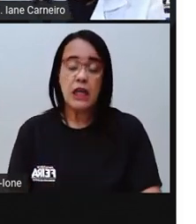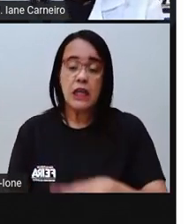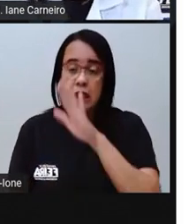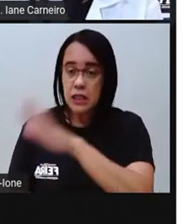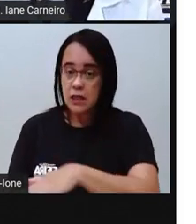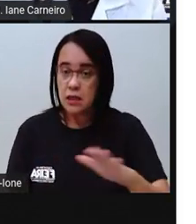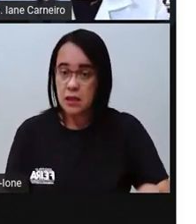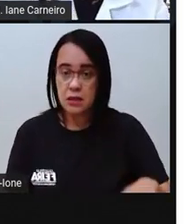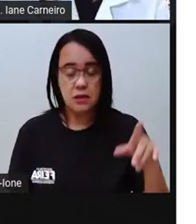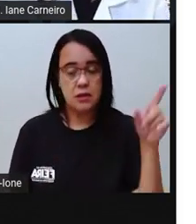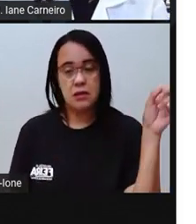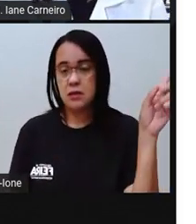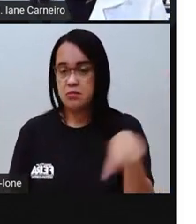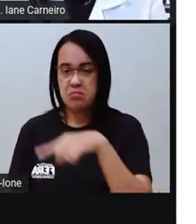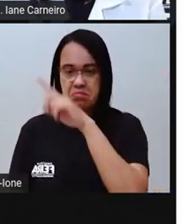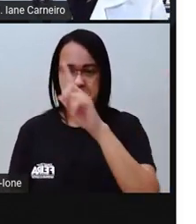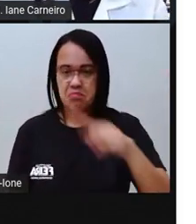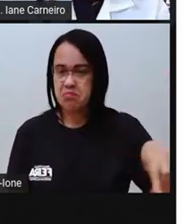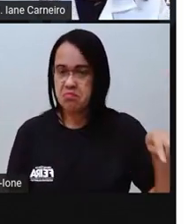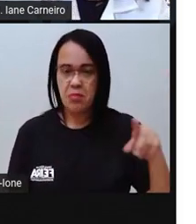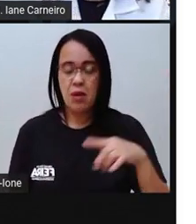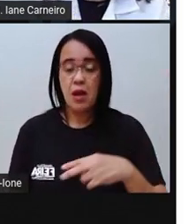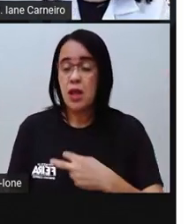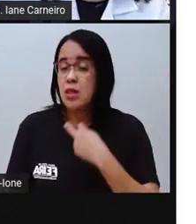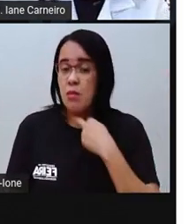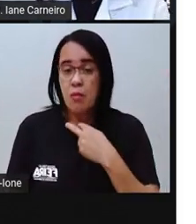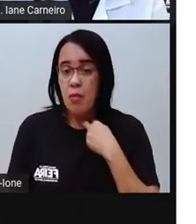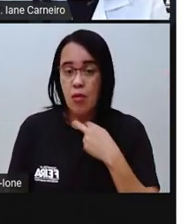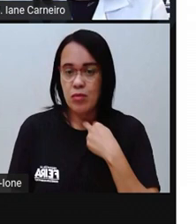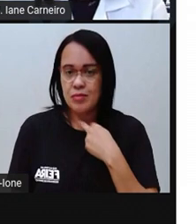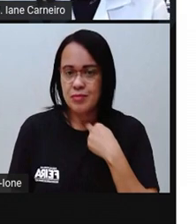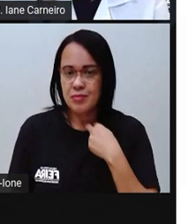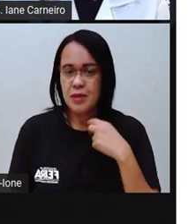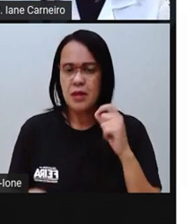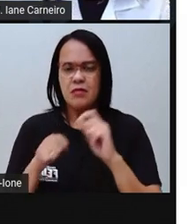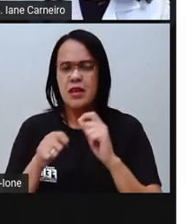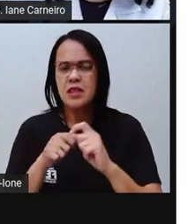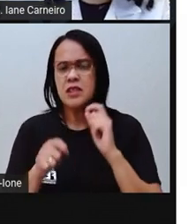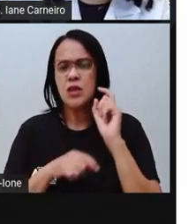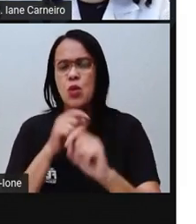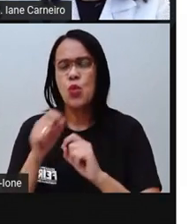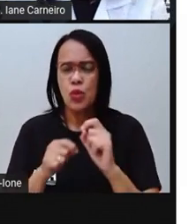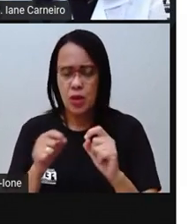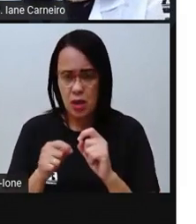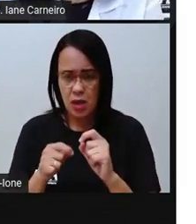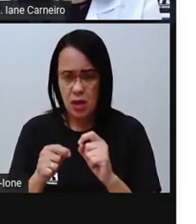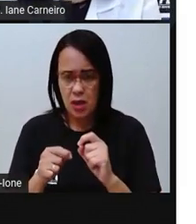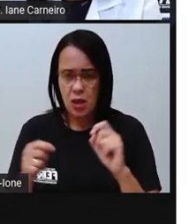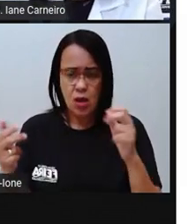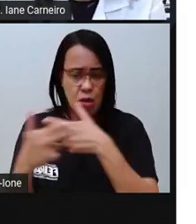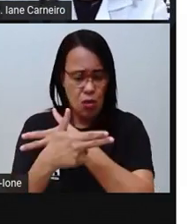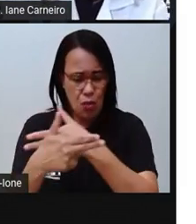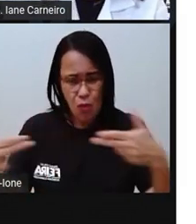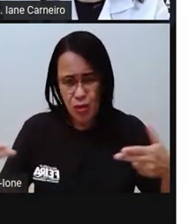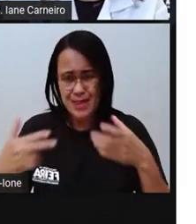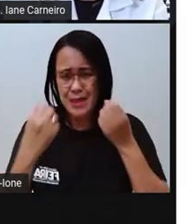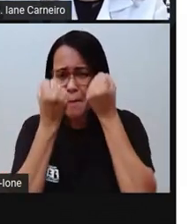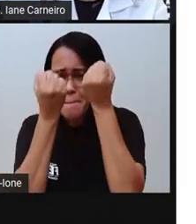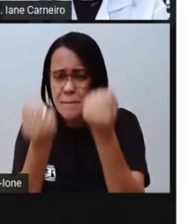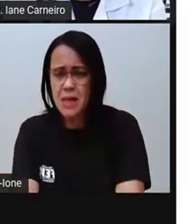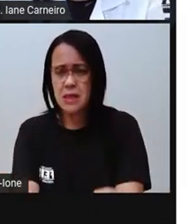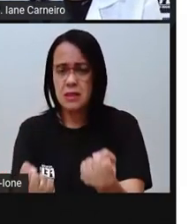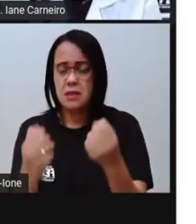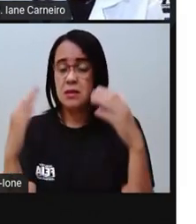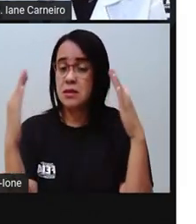Quando a Pró fala que criança pode ajudar nas paredes de casa, são tarefas leves e adequadas à idade da criança,